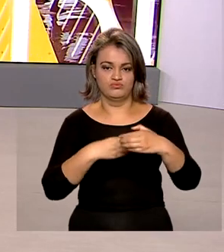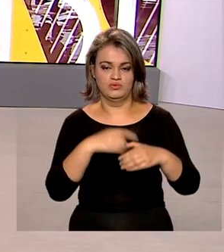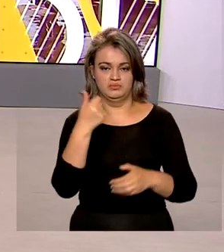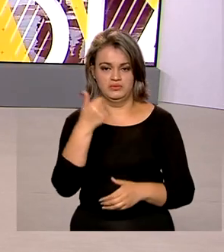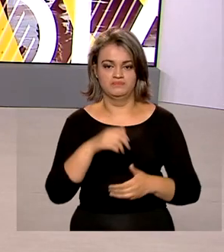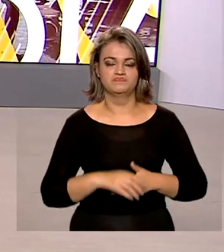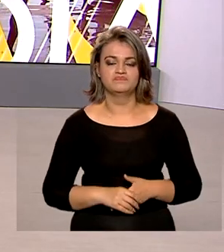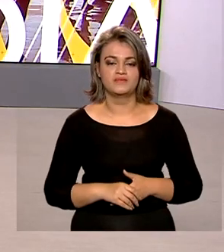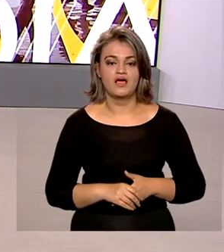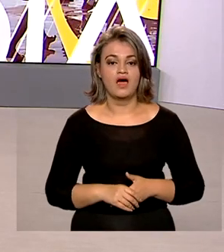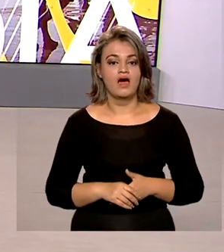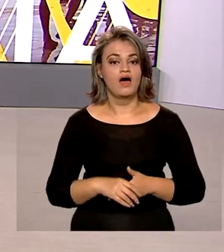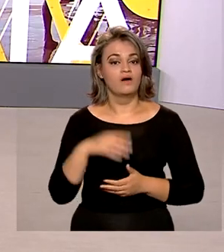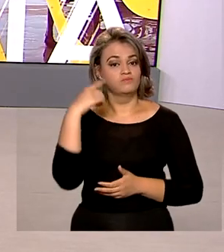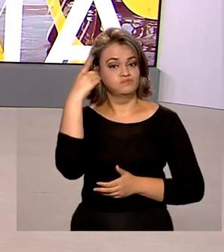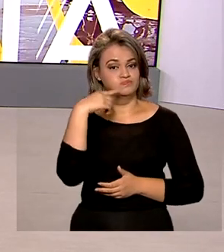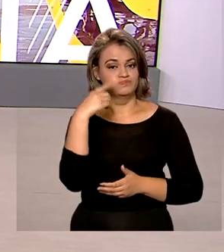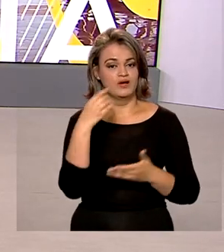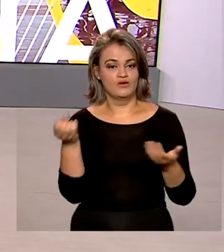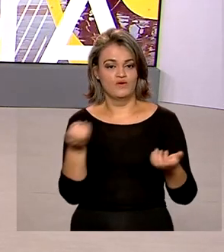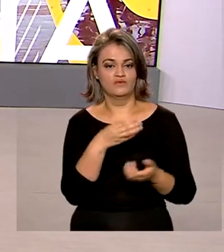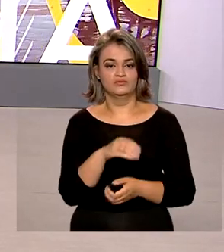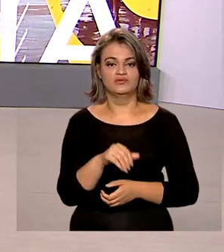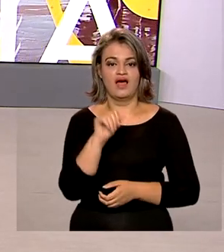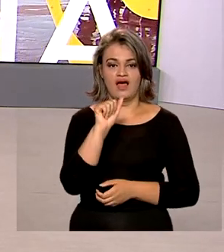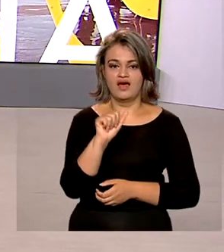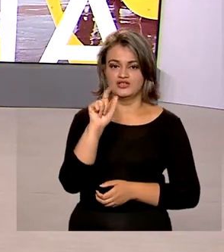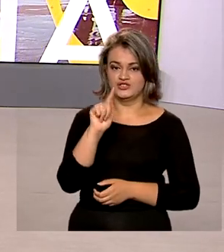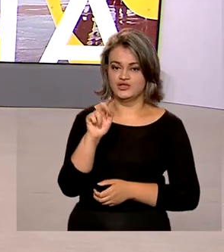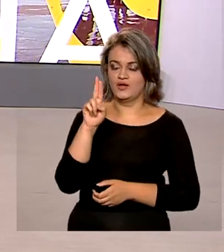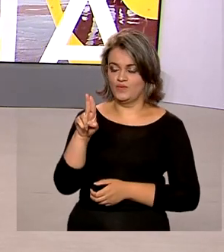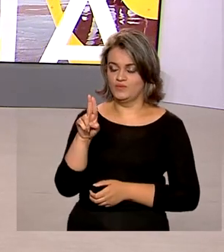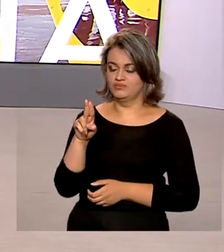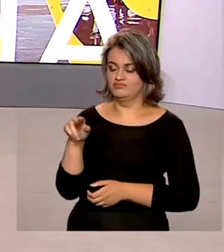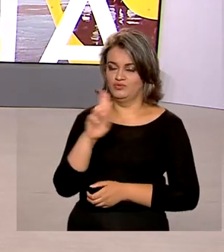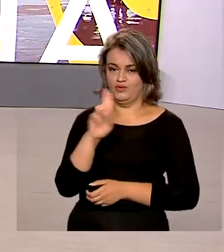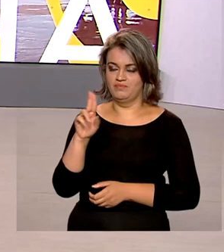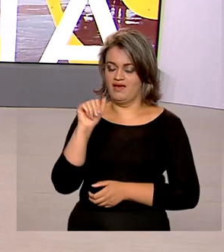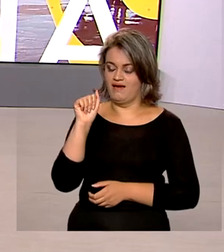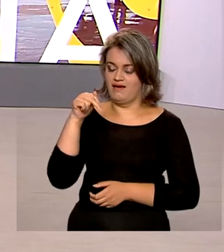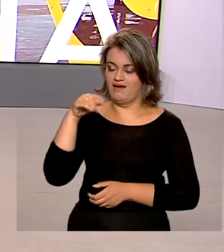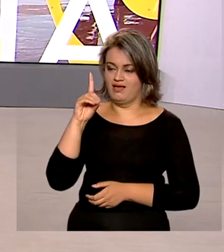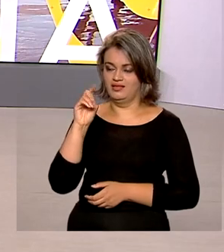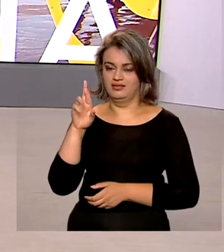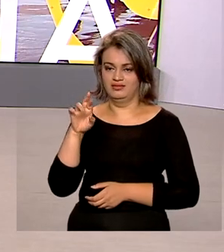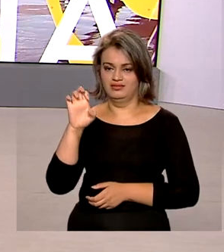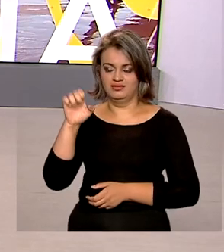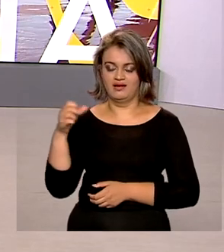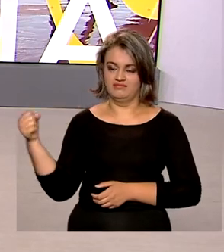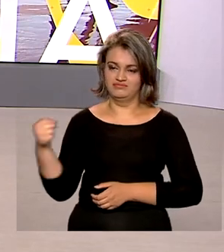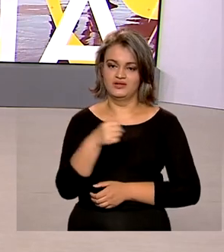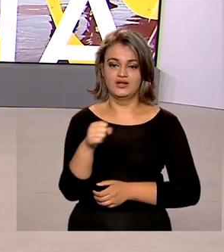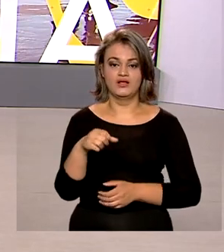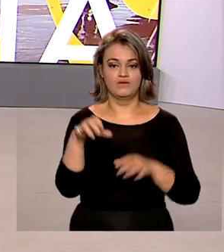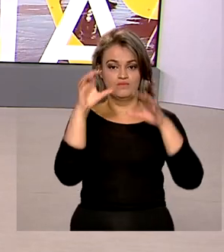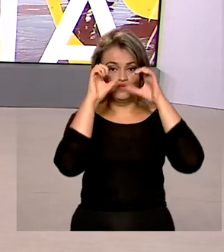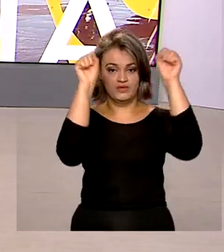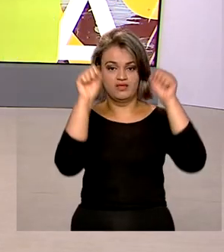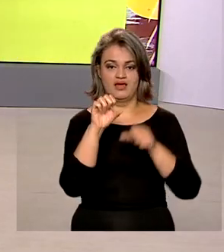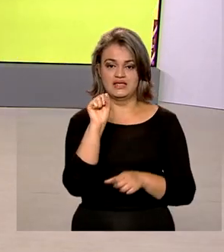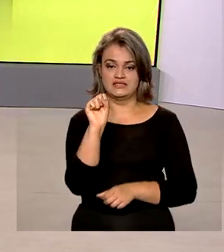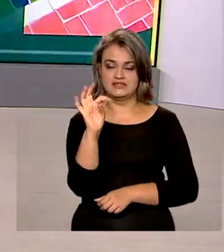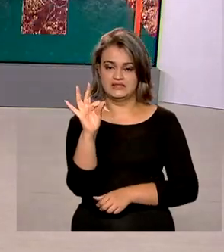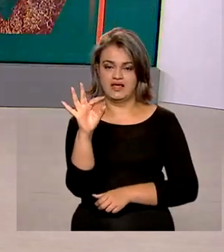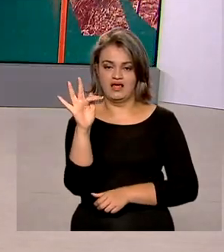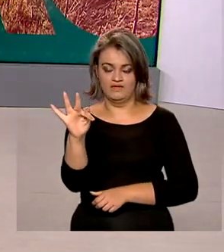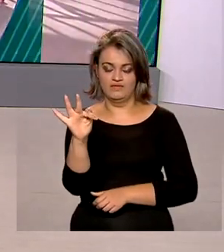E o atual advogado-geral da União, André Mendonça, foi indicado pelo presidente Jair Bolsonaro para a vaga no Supremo Tribunal Federal, aberta